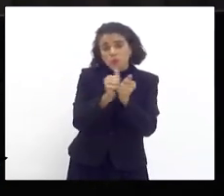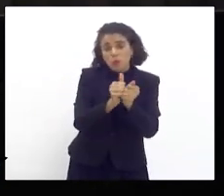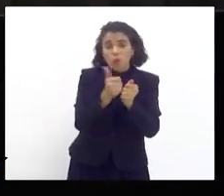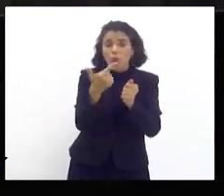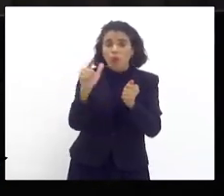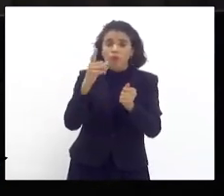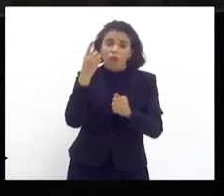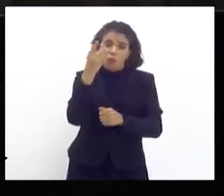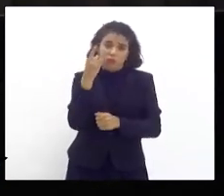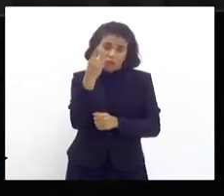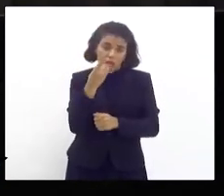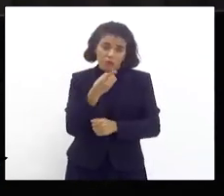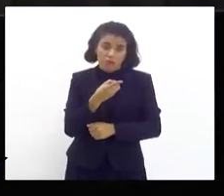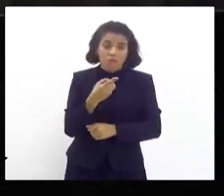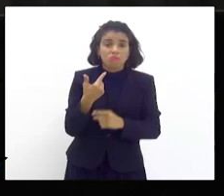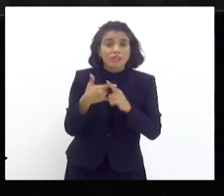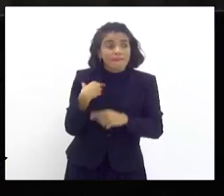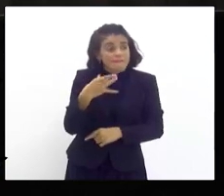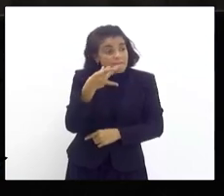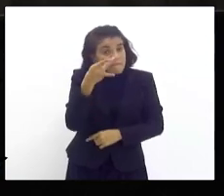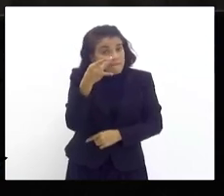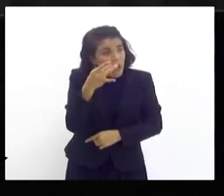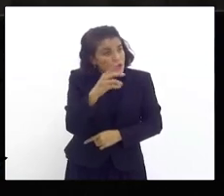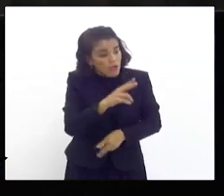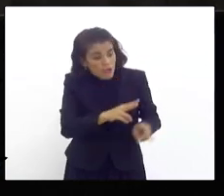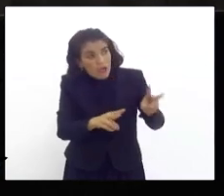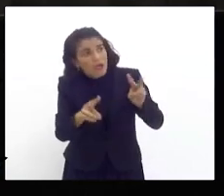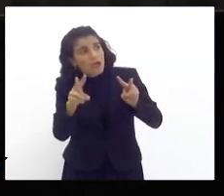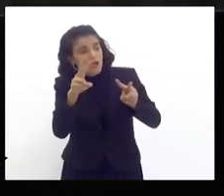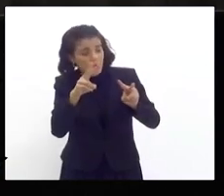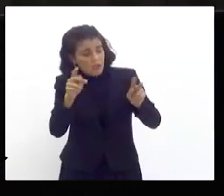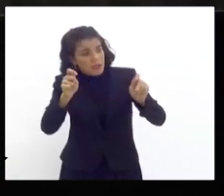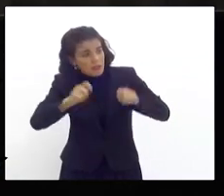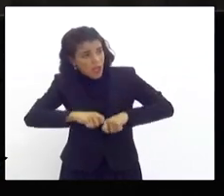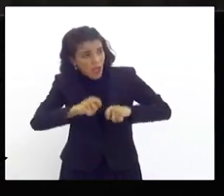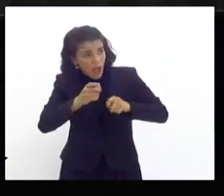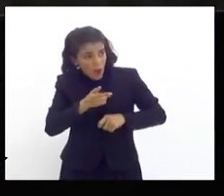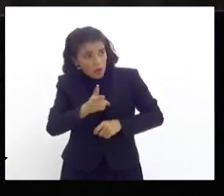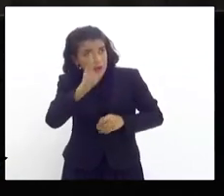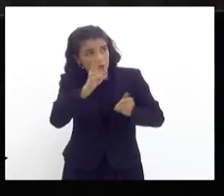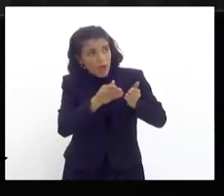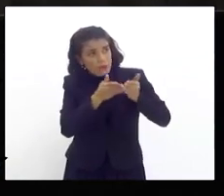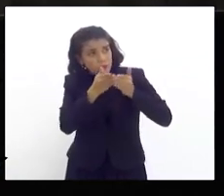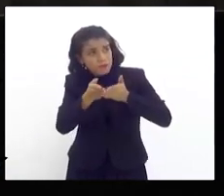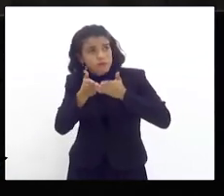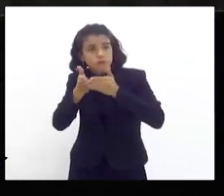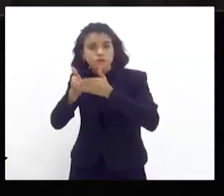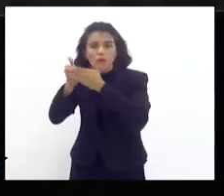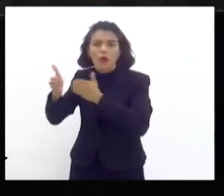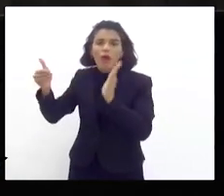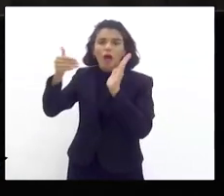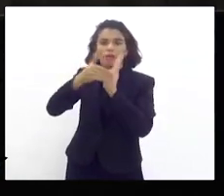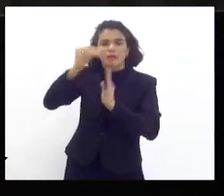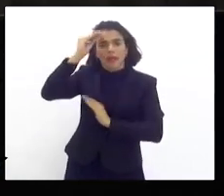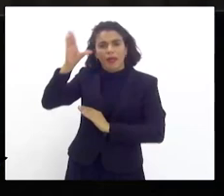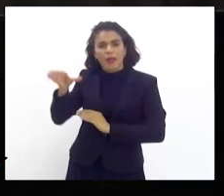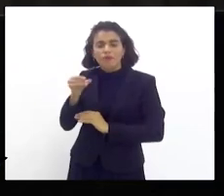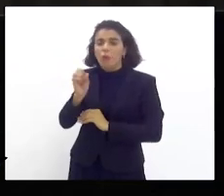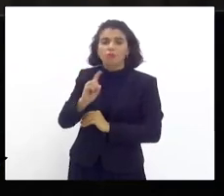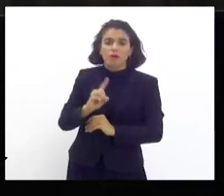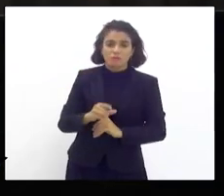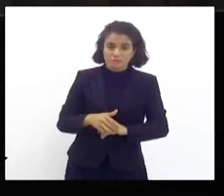verificar em loco se realmente o navio tem condição de seguir para Singapura, ele vai ficar atracado ali,